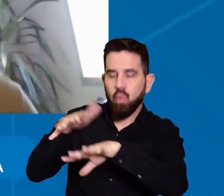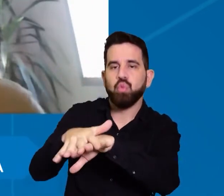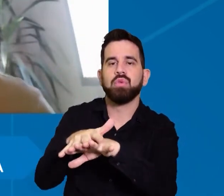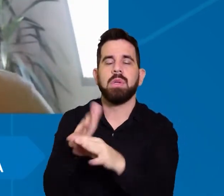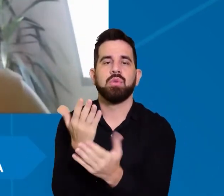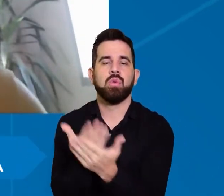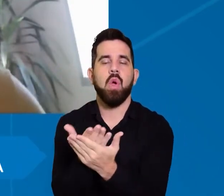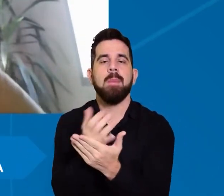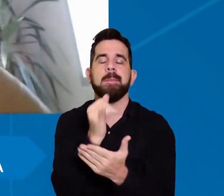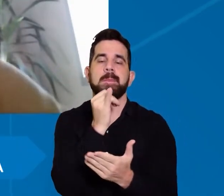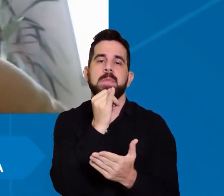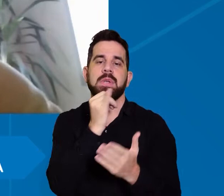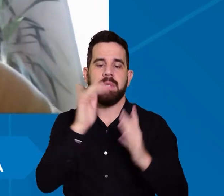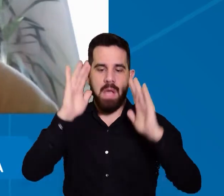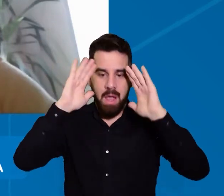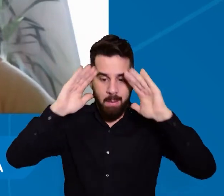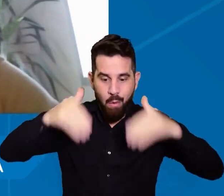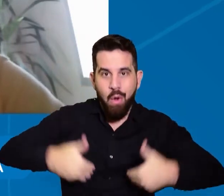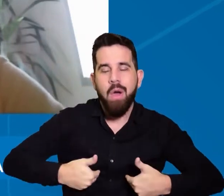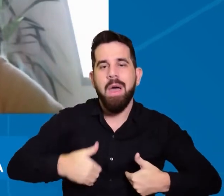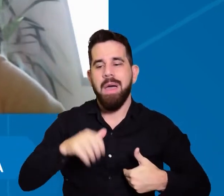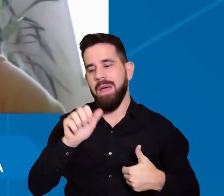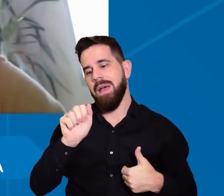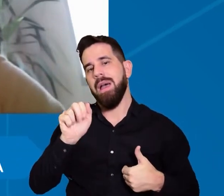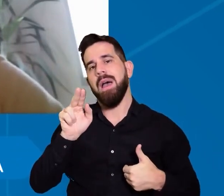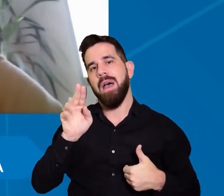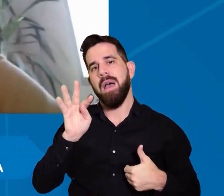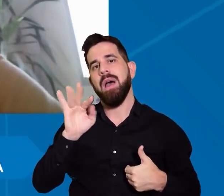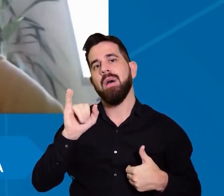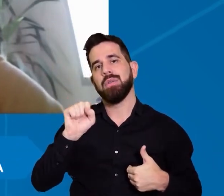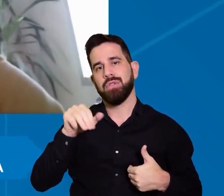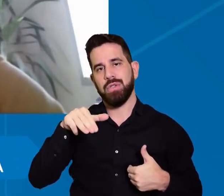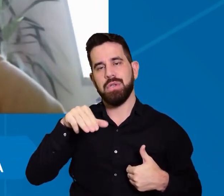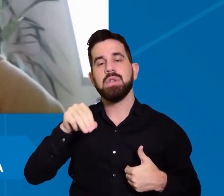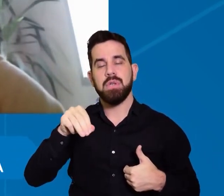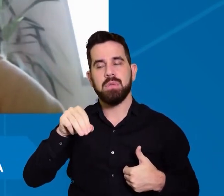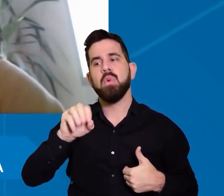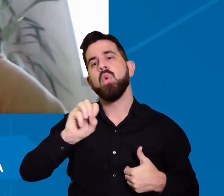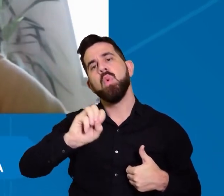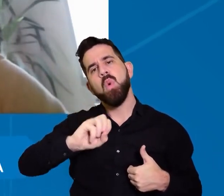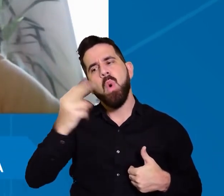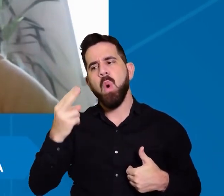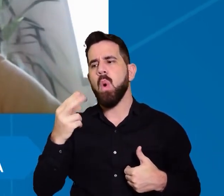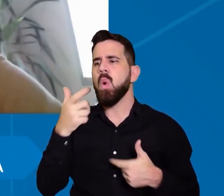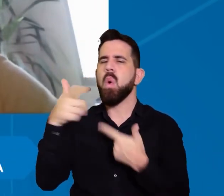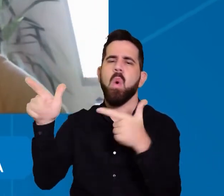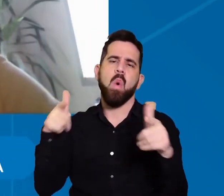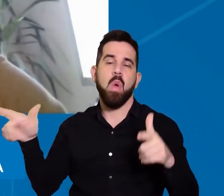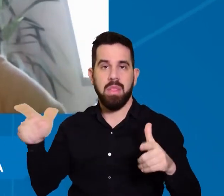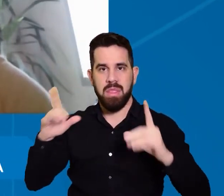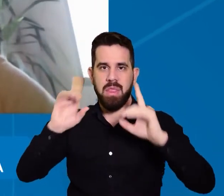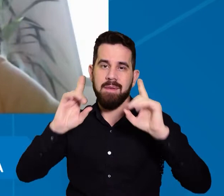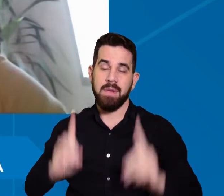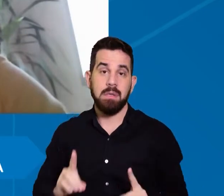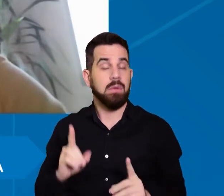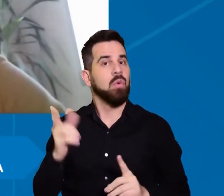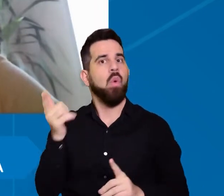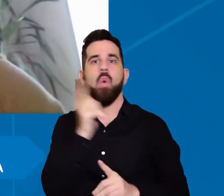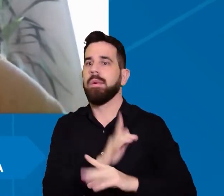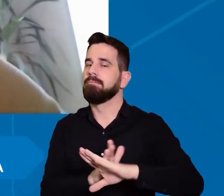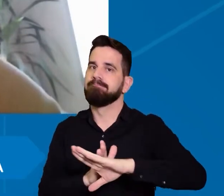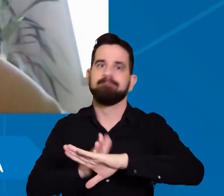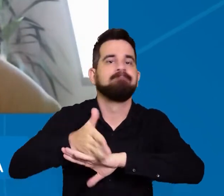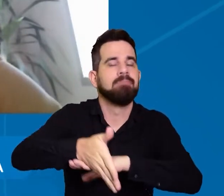autismo, de pessoas com algum tipo de deficiência, que não têm o acesso à escola, que não conseguem